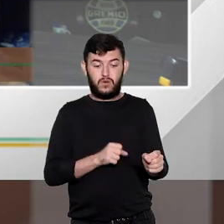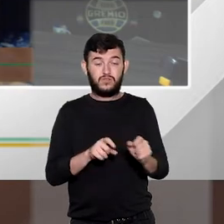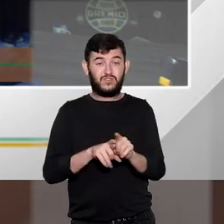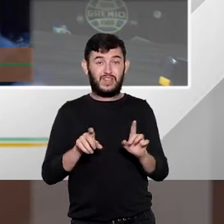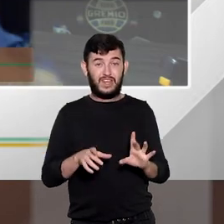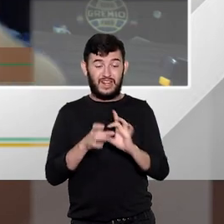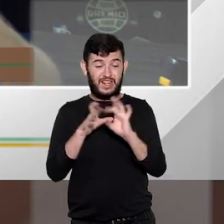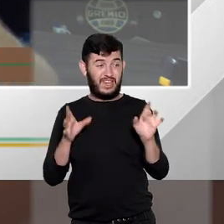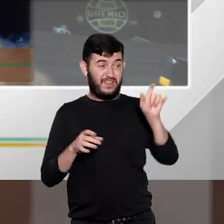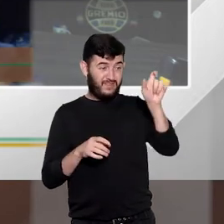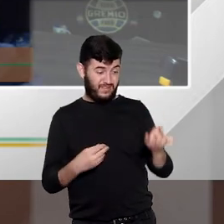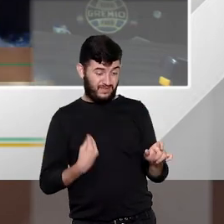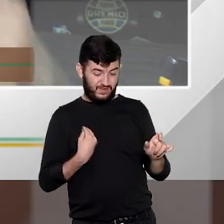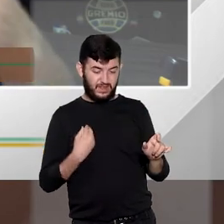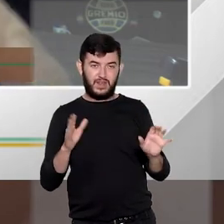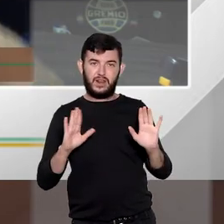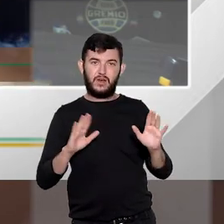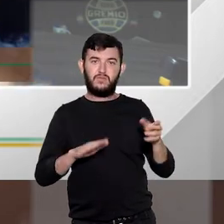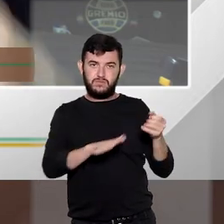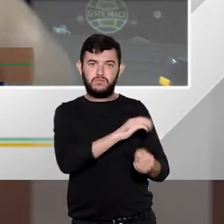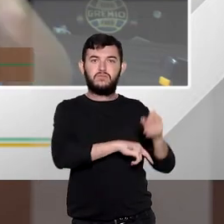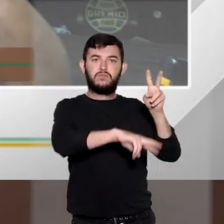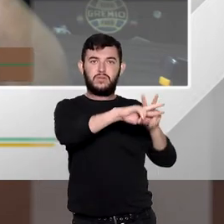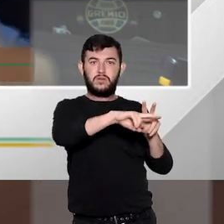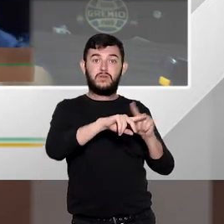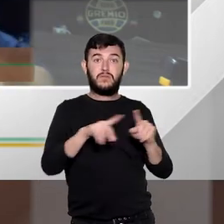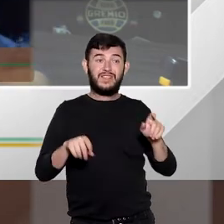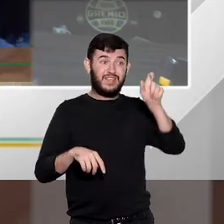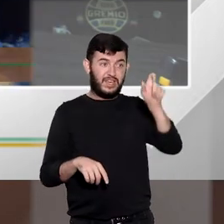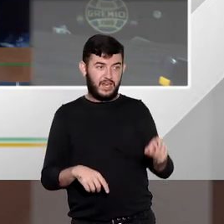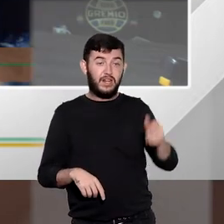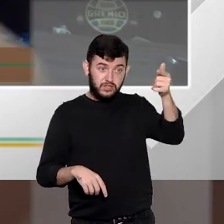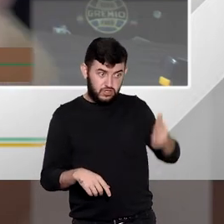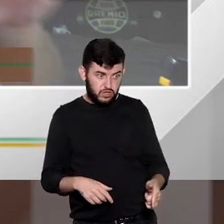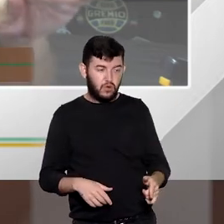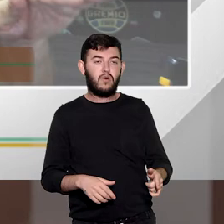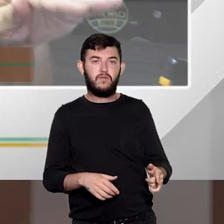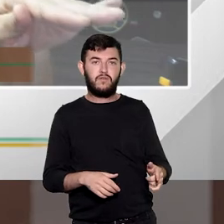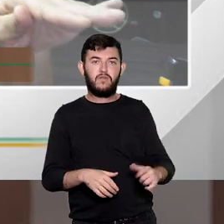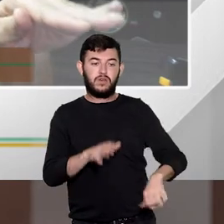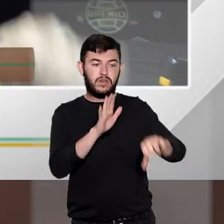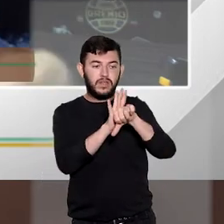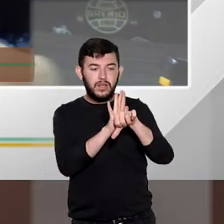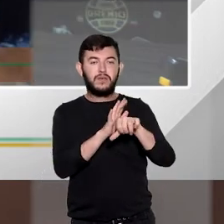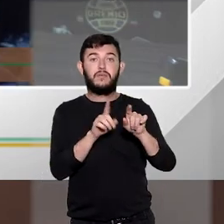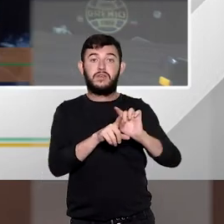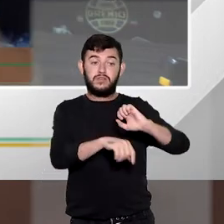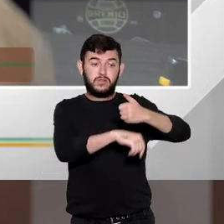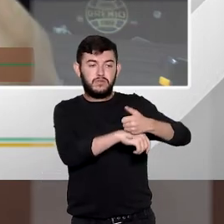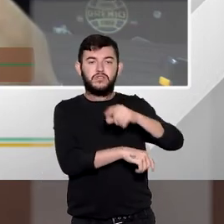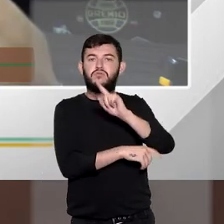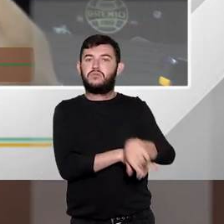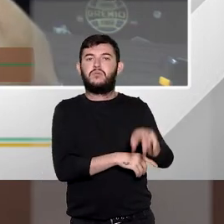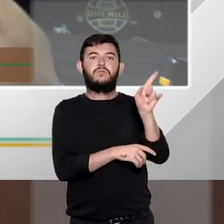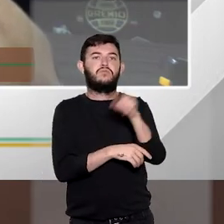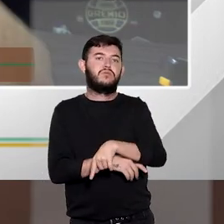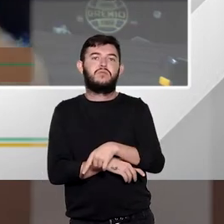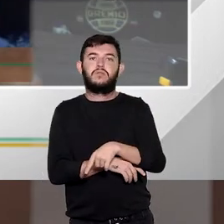agora se ele for reincidente pela prática do mesmo crime é vedada a substituição da